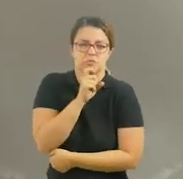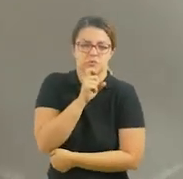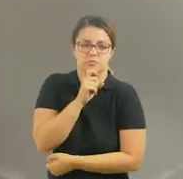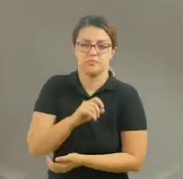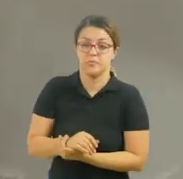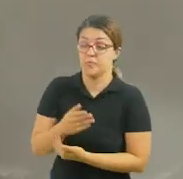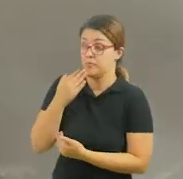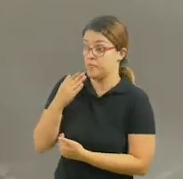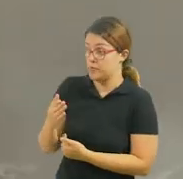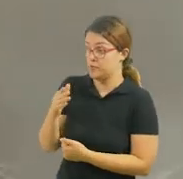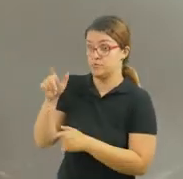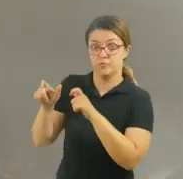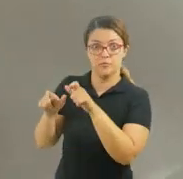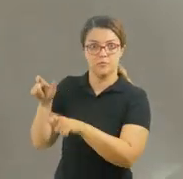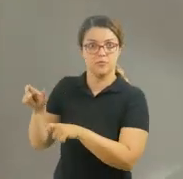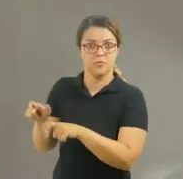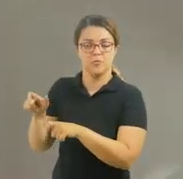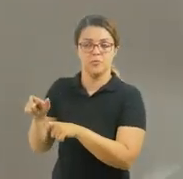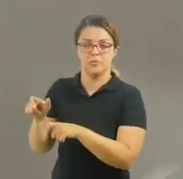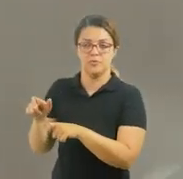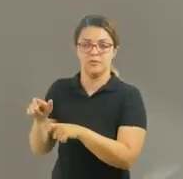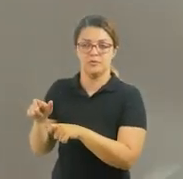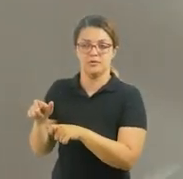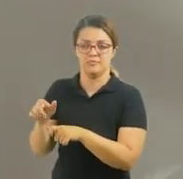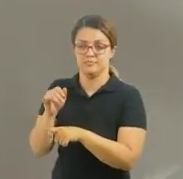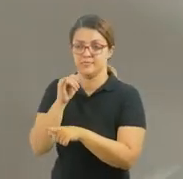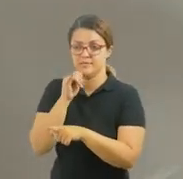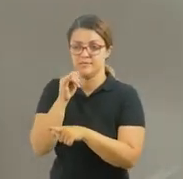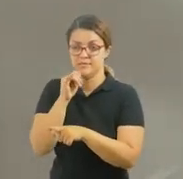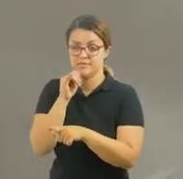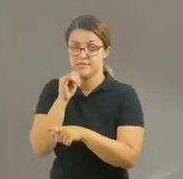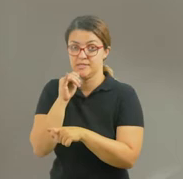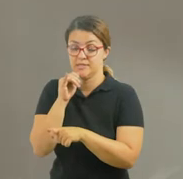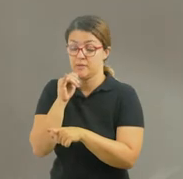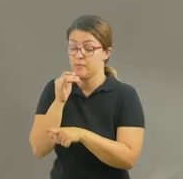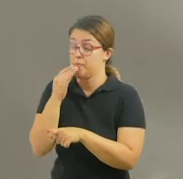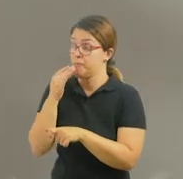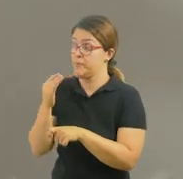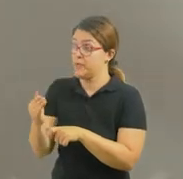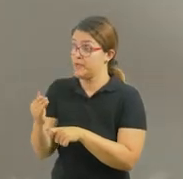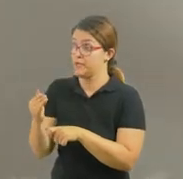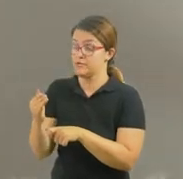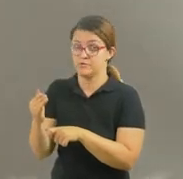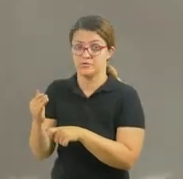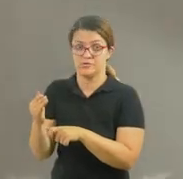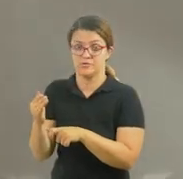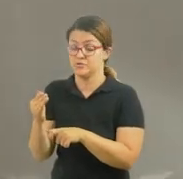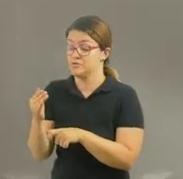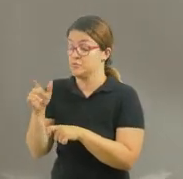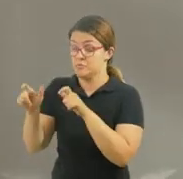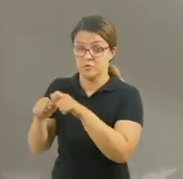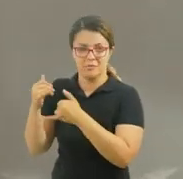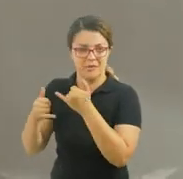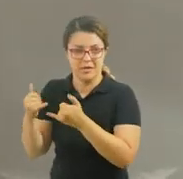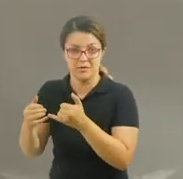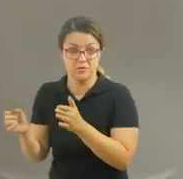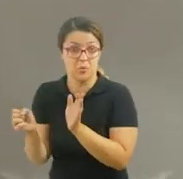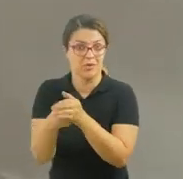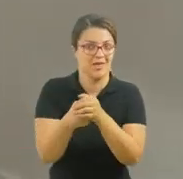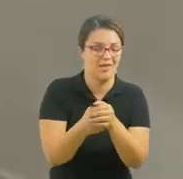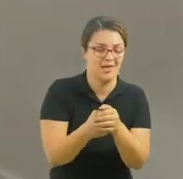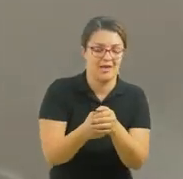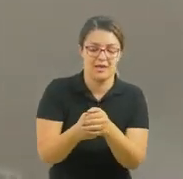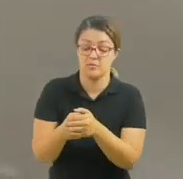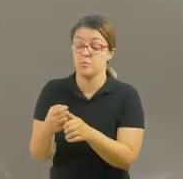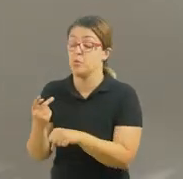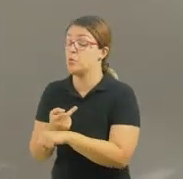cold, ou seja, quente ou frio. Peça para o responsável esconder um brinquedo em alguma parte da casa e depois você vai